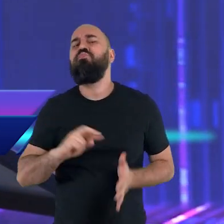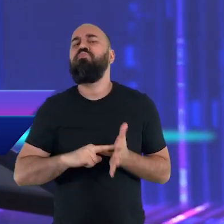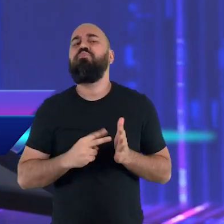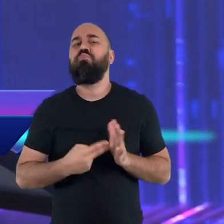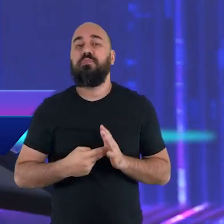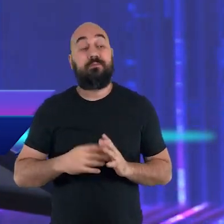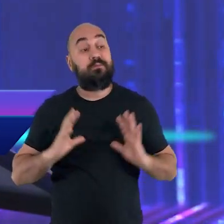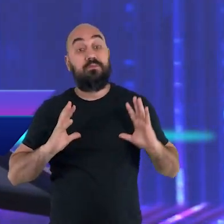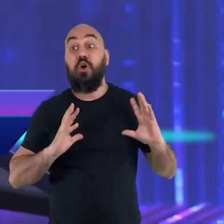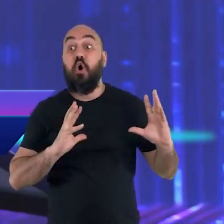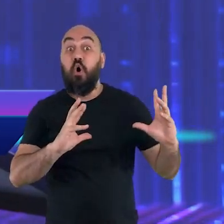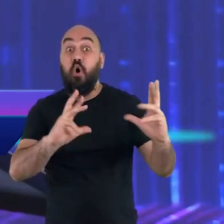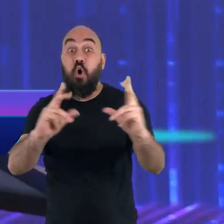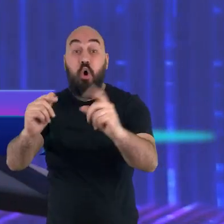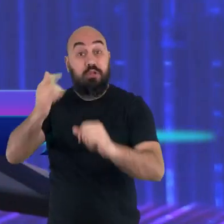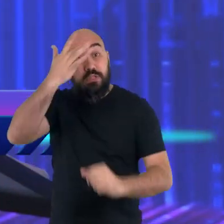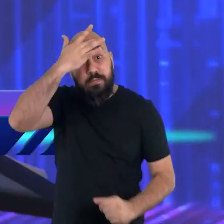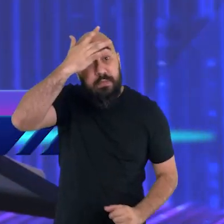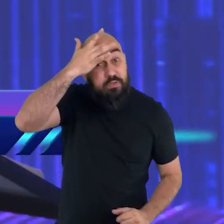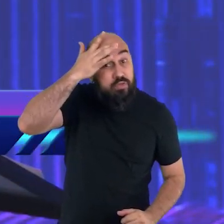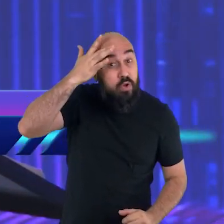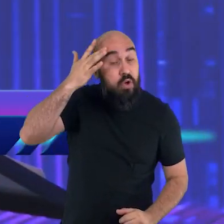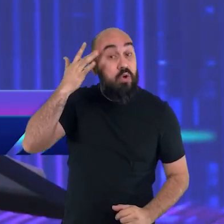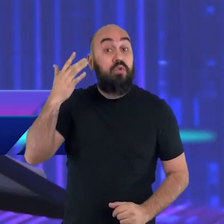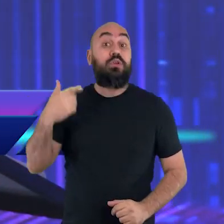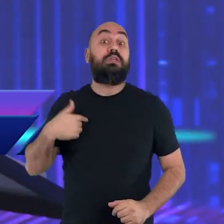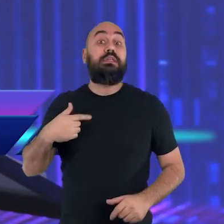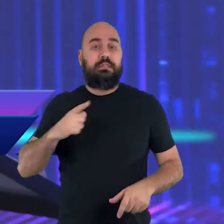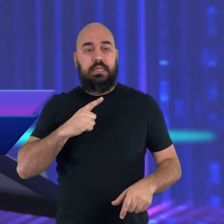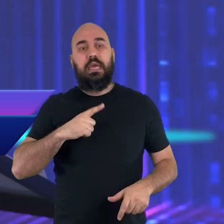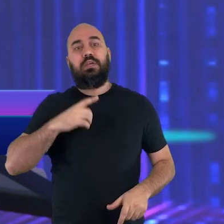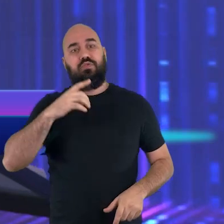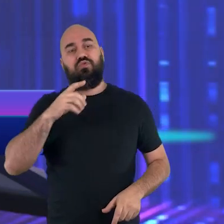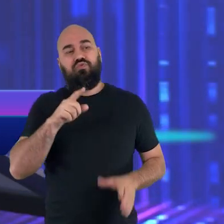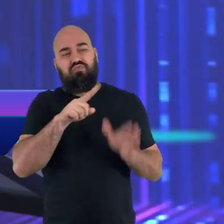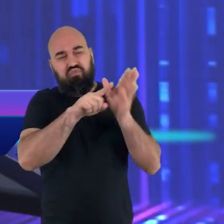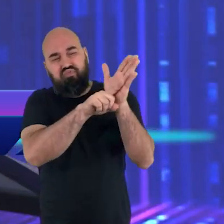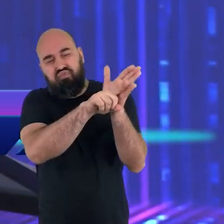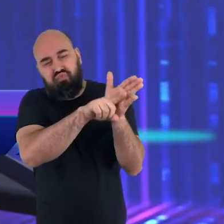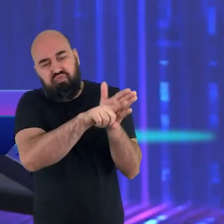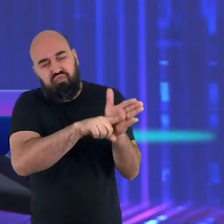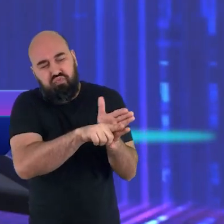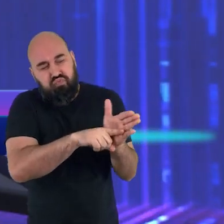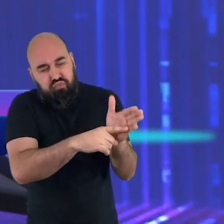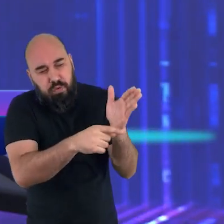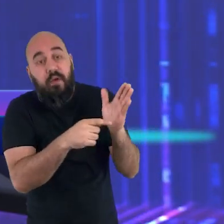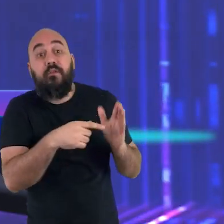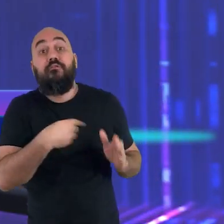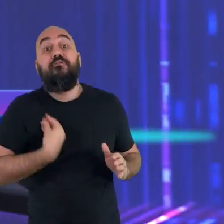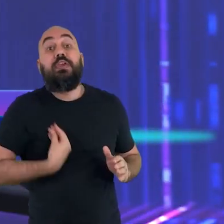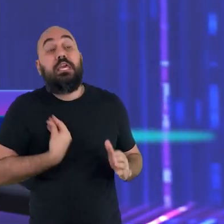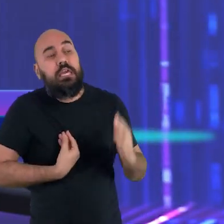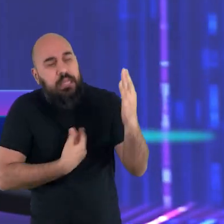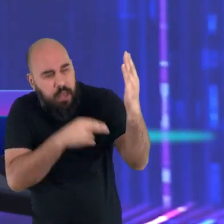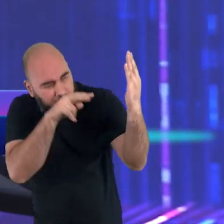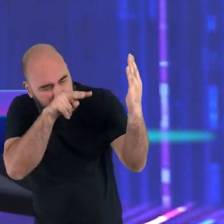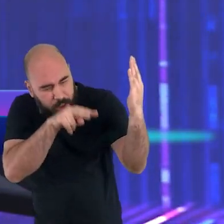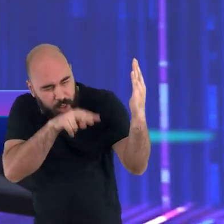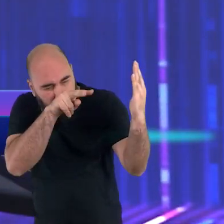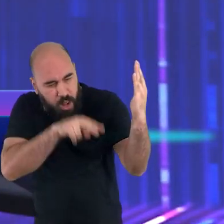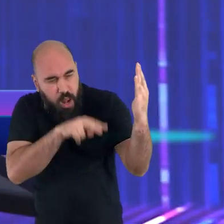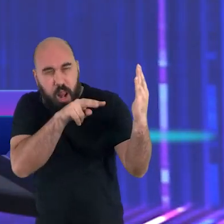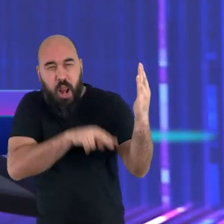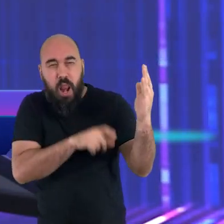estão sendo julgados por Deus. A comprovação virá no futuro e a execução será quando Deus, então,